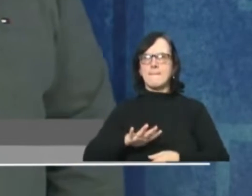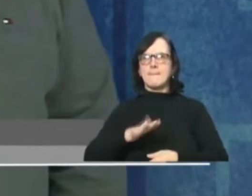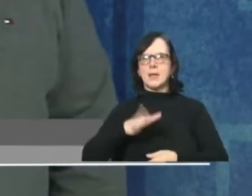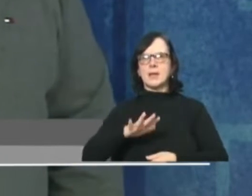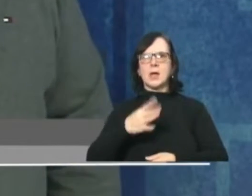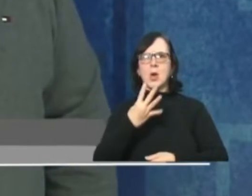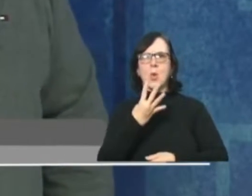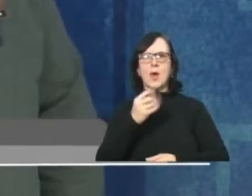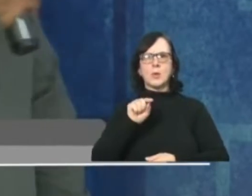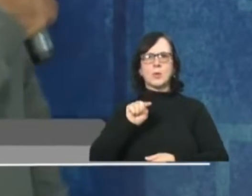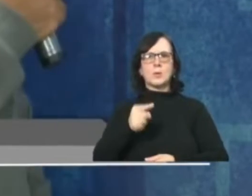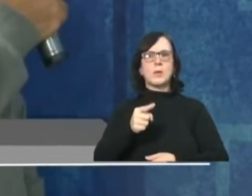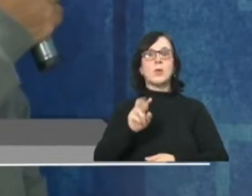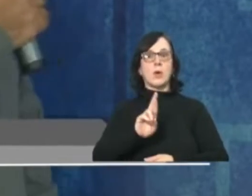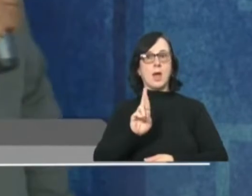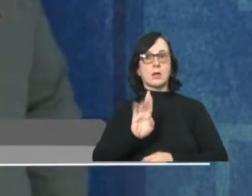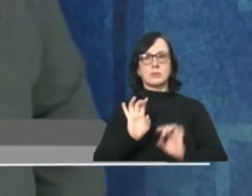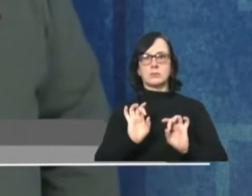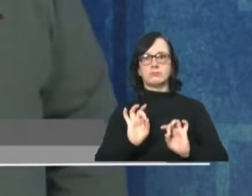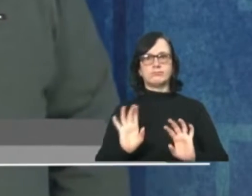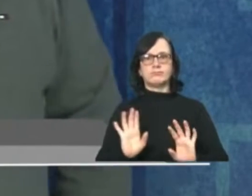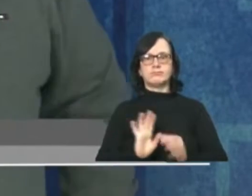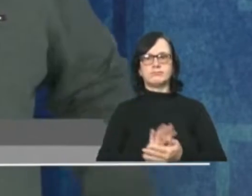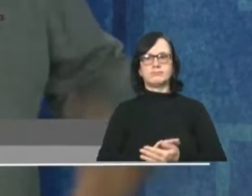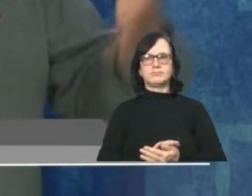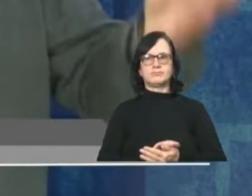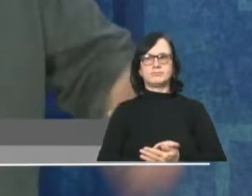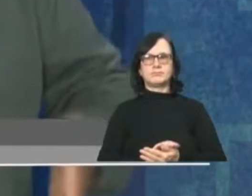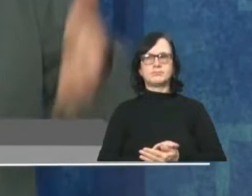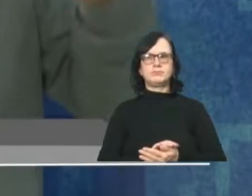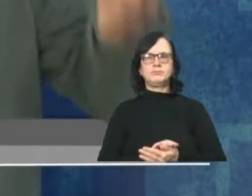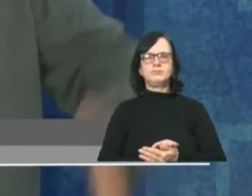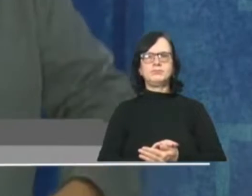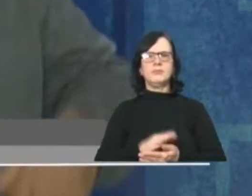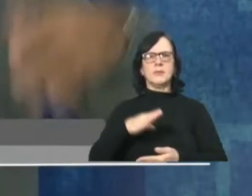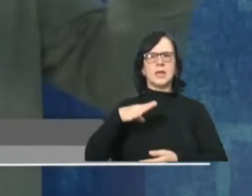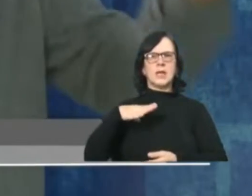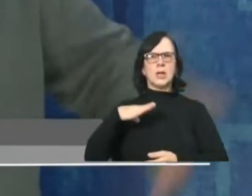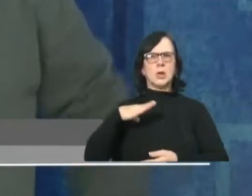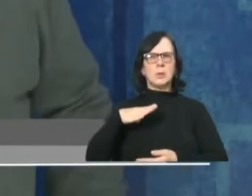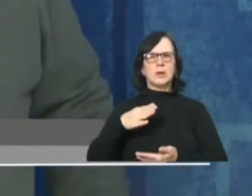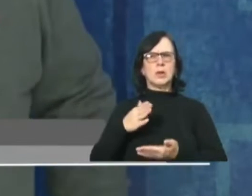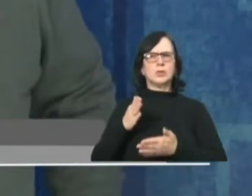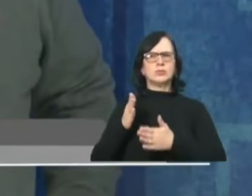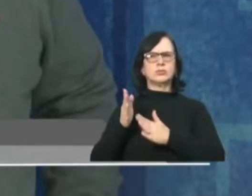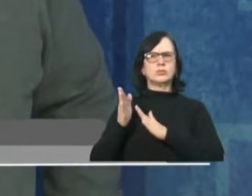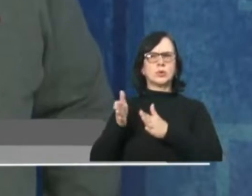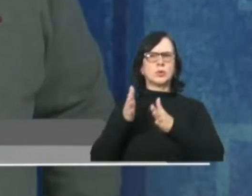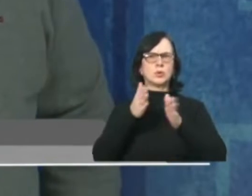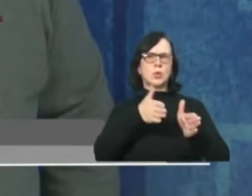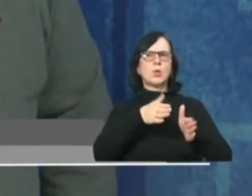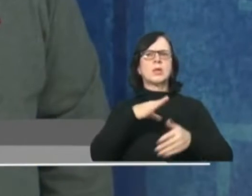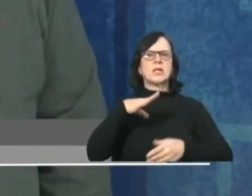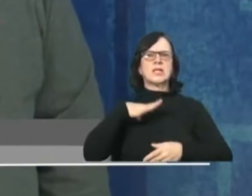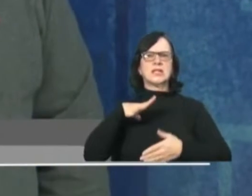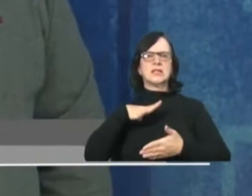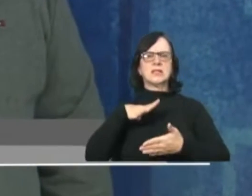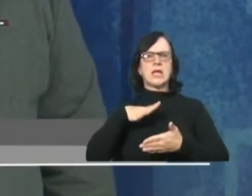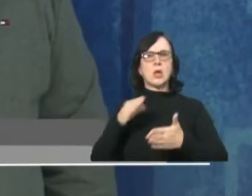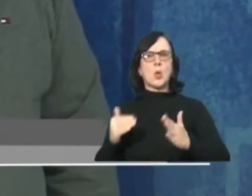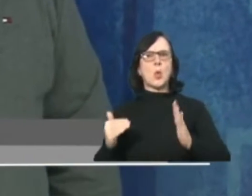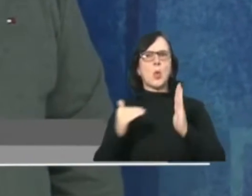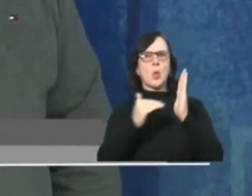beirando quase 4 mil reais apenas. E joga Cubatão lá para, nas cidades paulistas, ir lá para baixo.